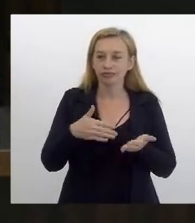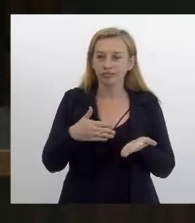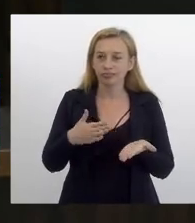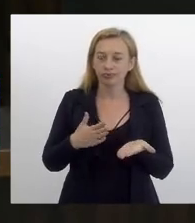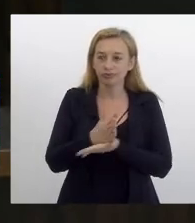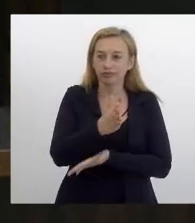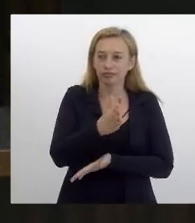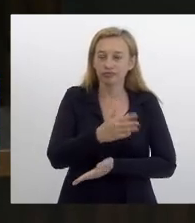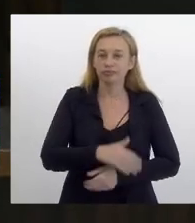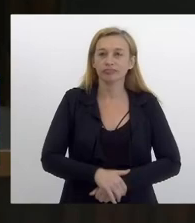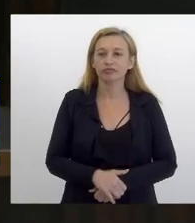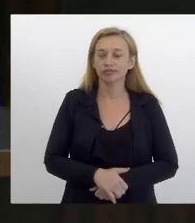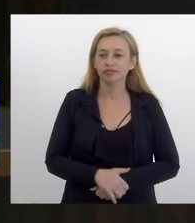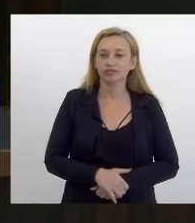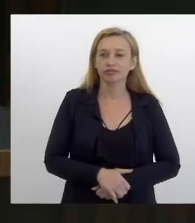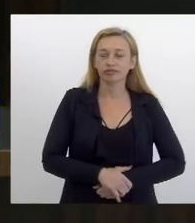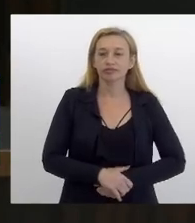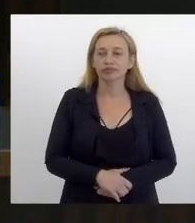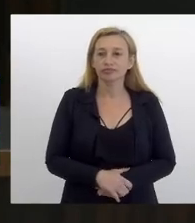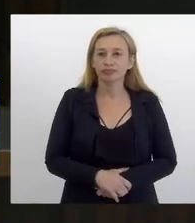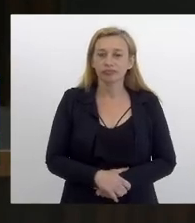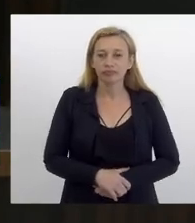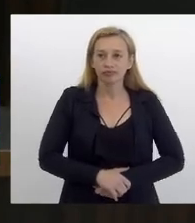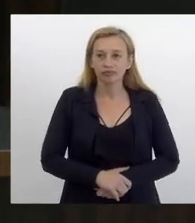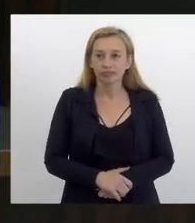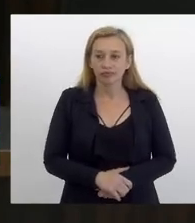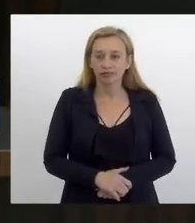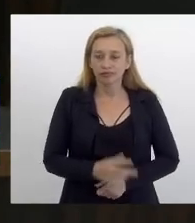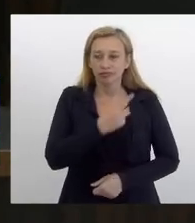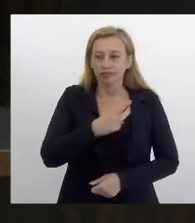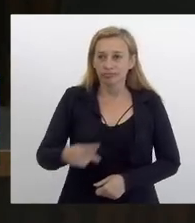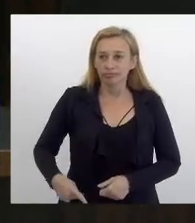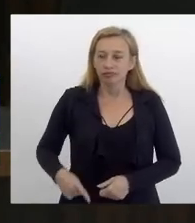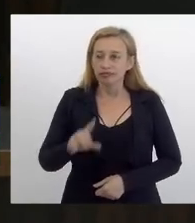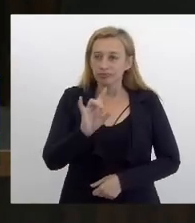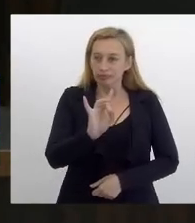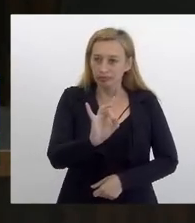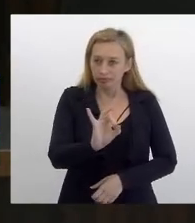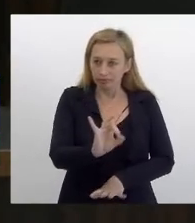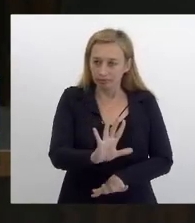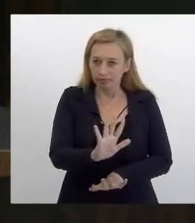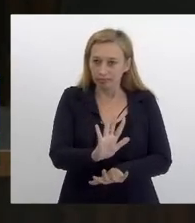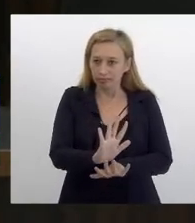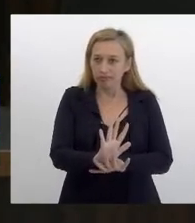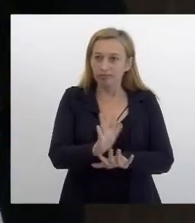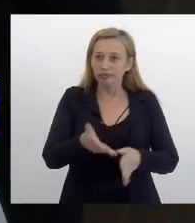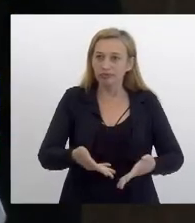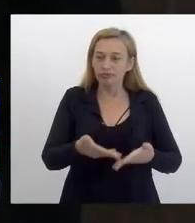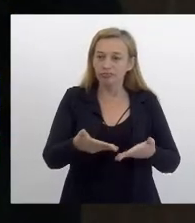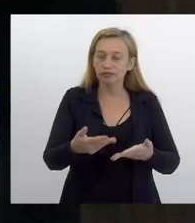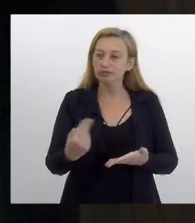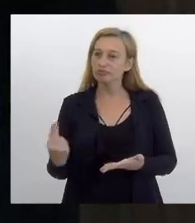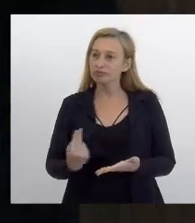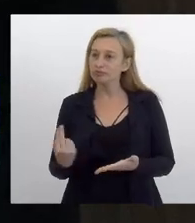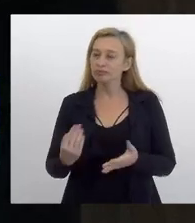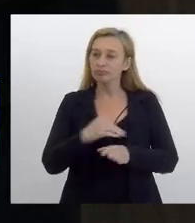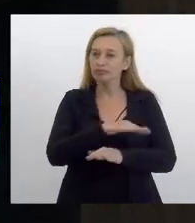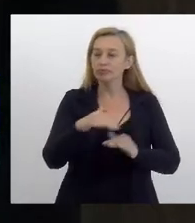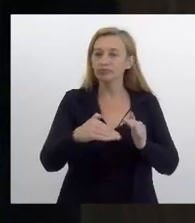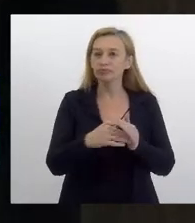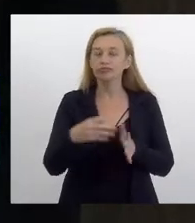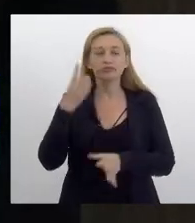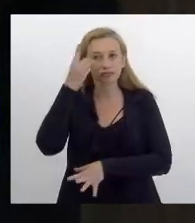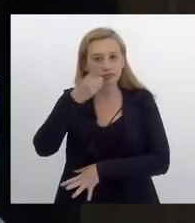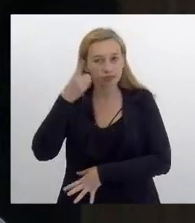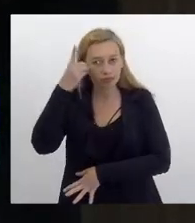como estão, aprovado, vai ao autógrafo. Presidente, só para oferecer com a autoria a todos os deputados e